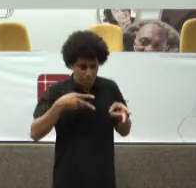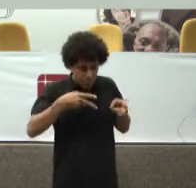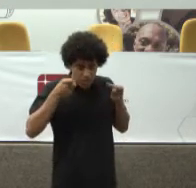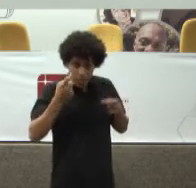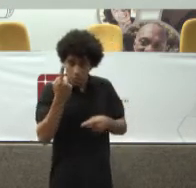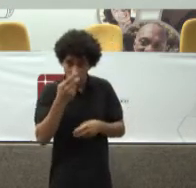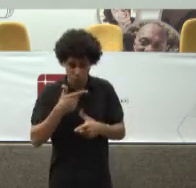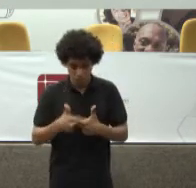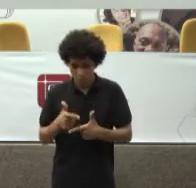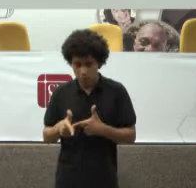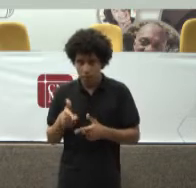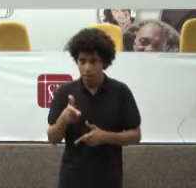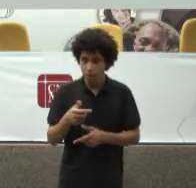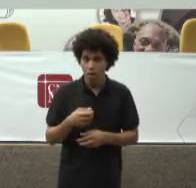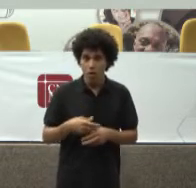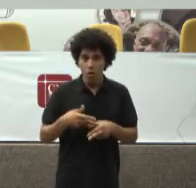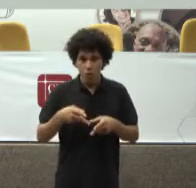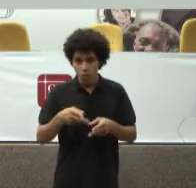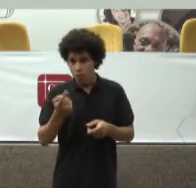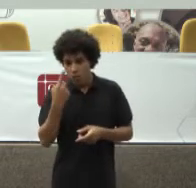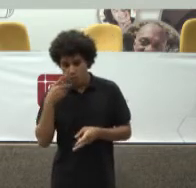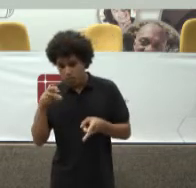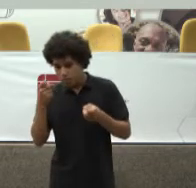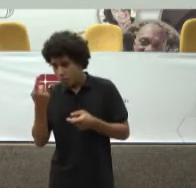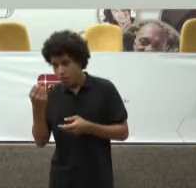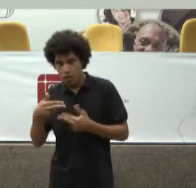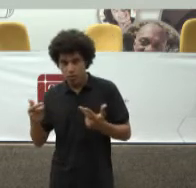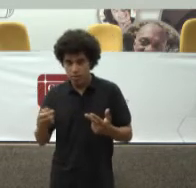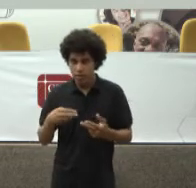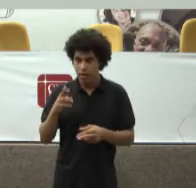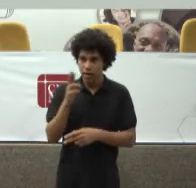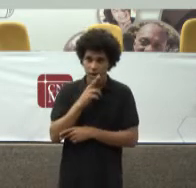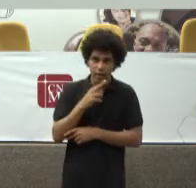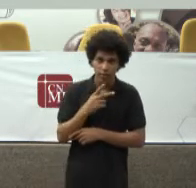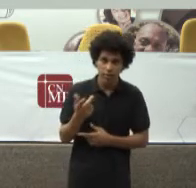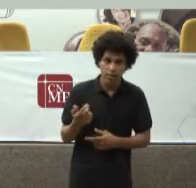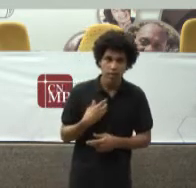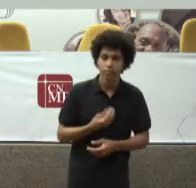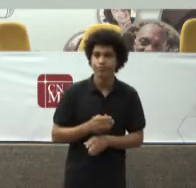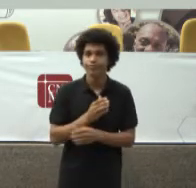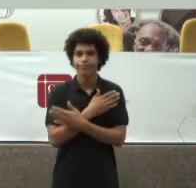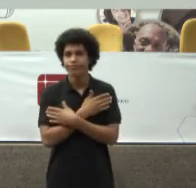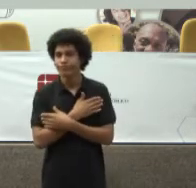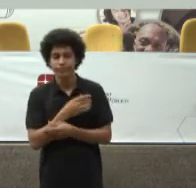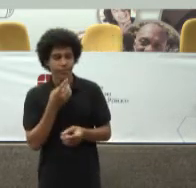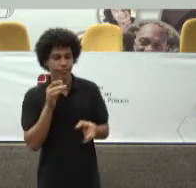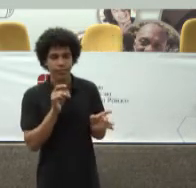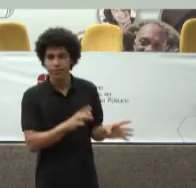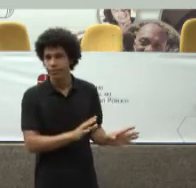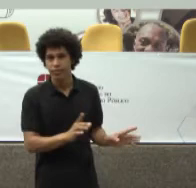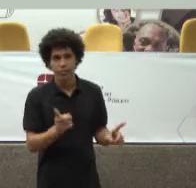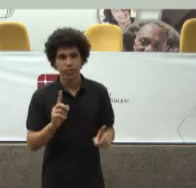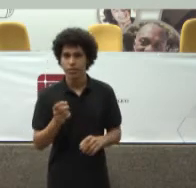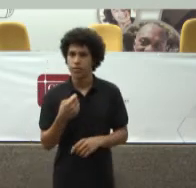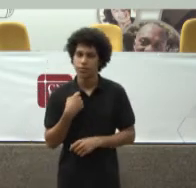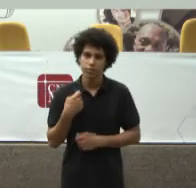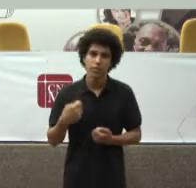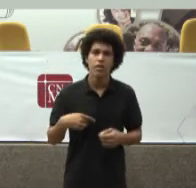país Um risco Que se dá No nosso país De ataque A algumas instituições Democráticas Com o Ministério Público Silente Não é